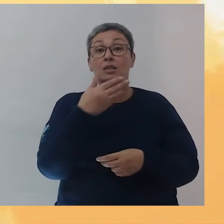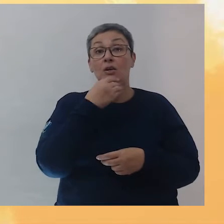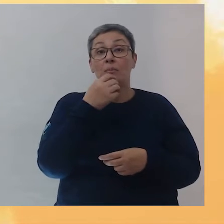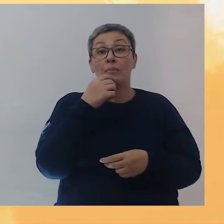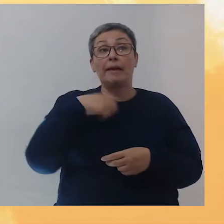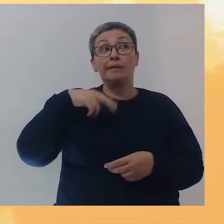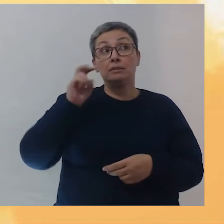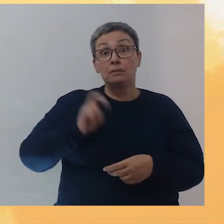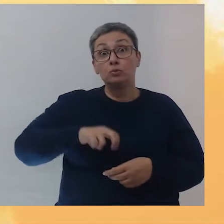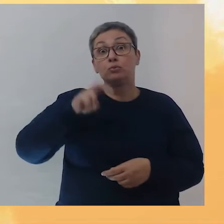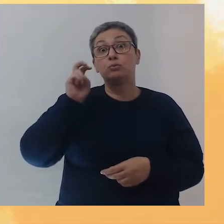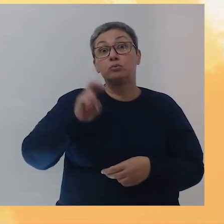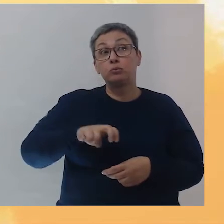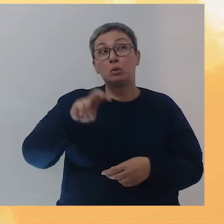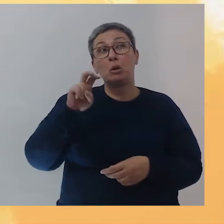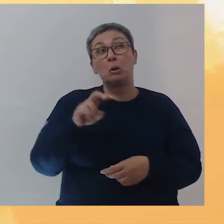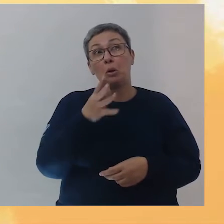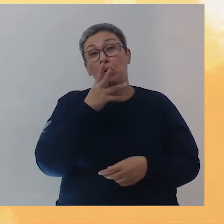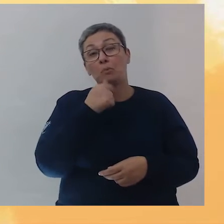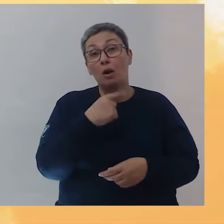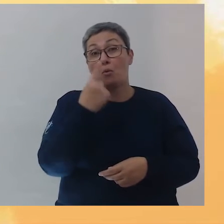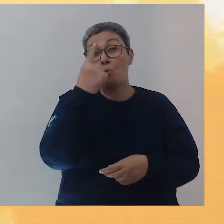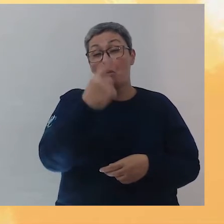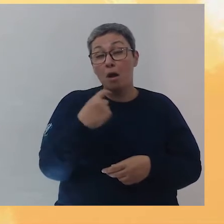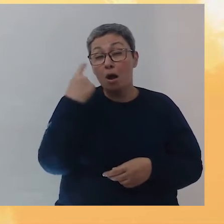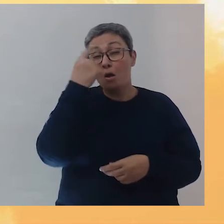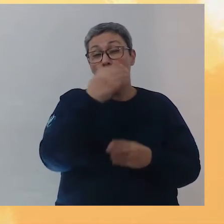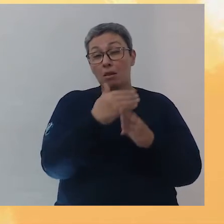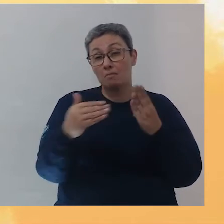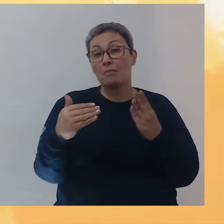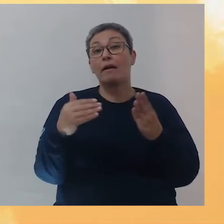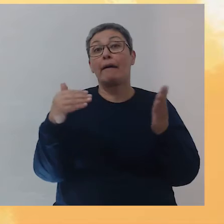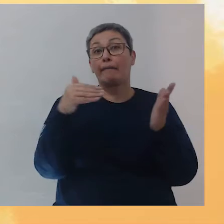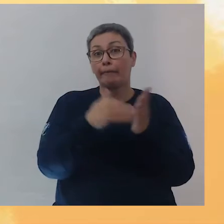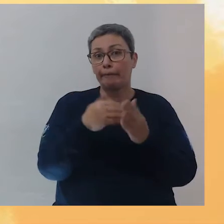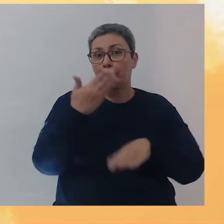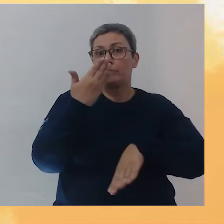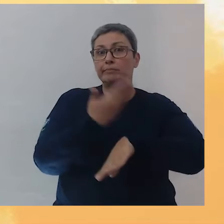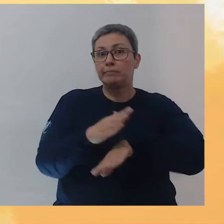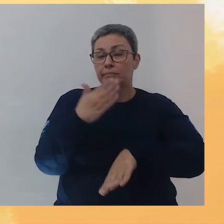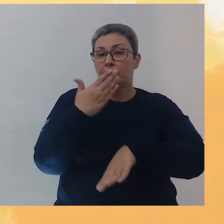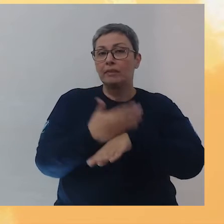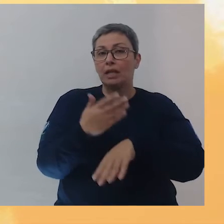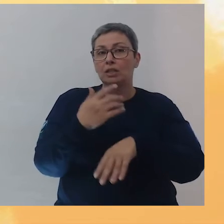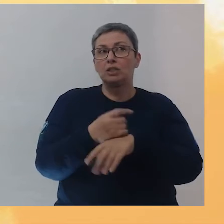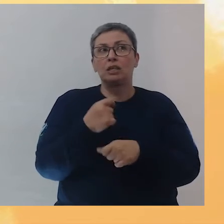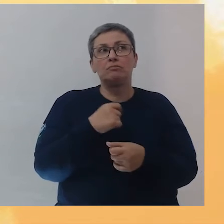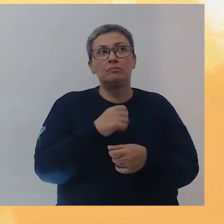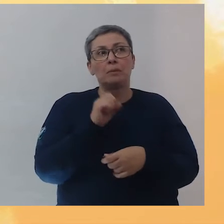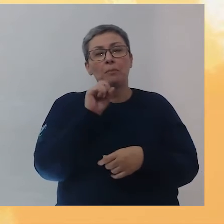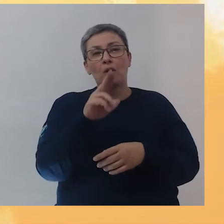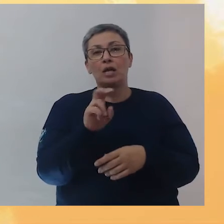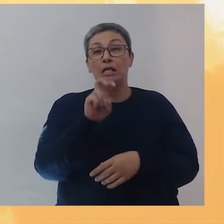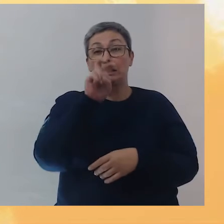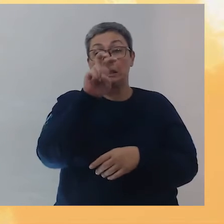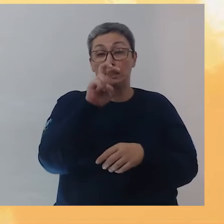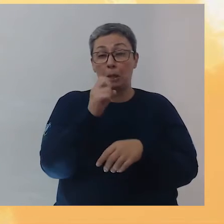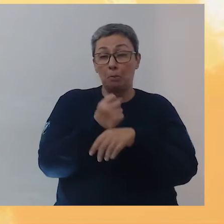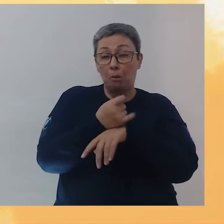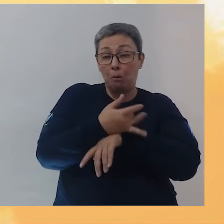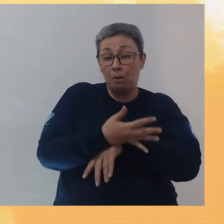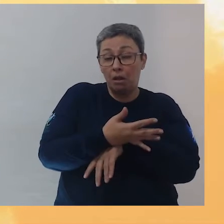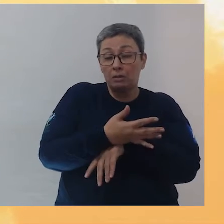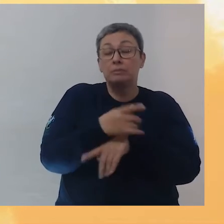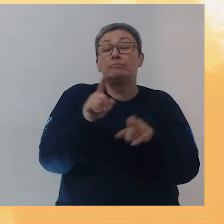né? Em uma caminhada, que levava mais ou menos uma hora e meia para chegar até o treino. Eles saíam de casa por volta das 5 horas da manhã.